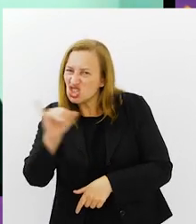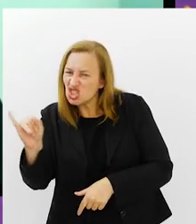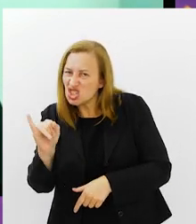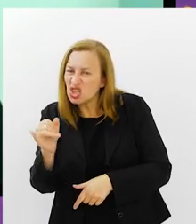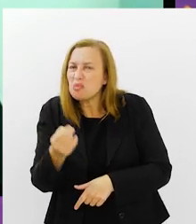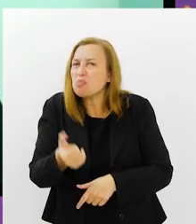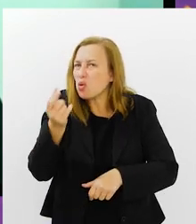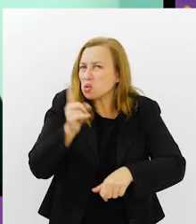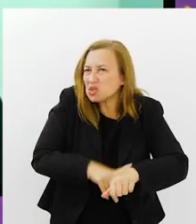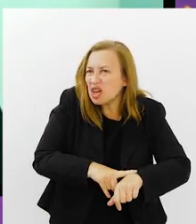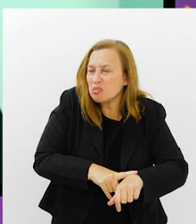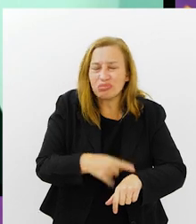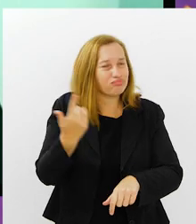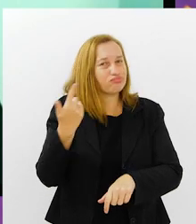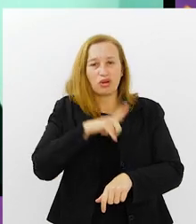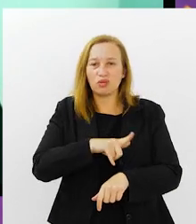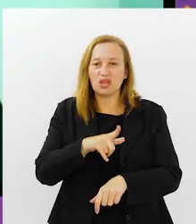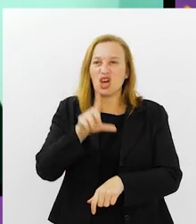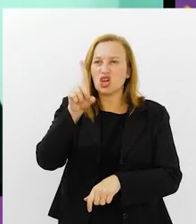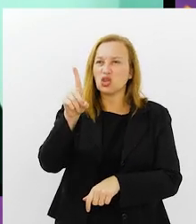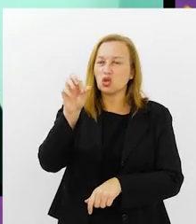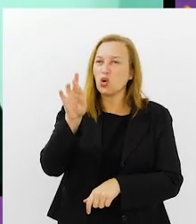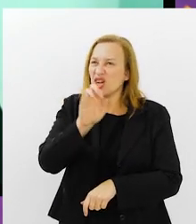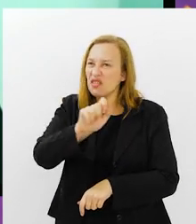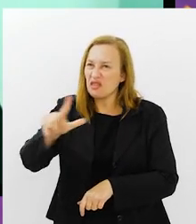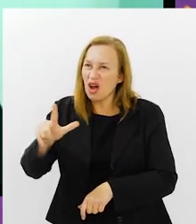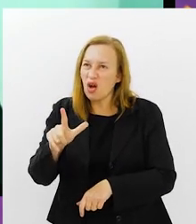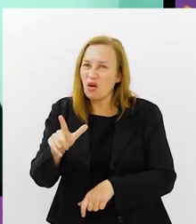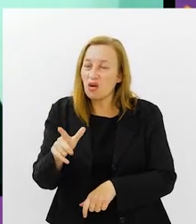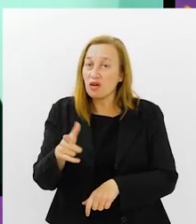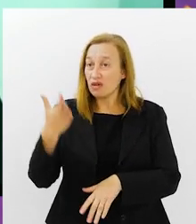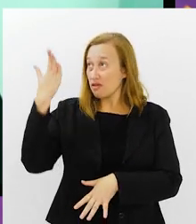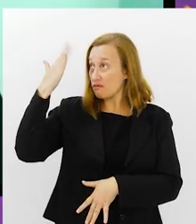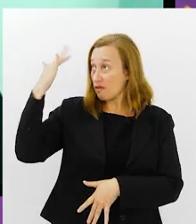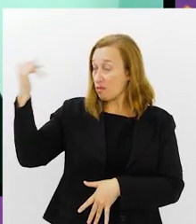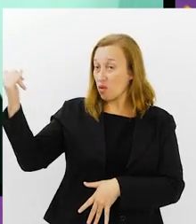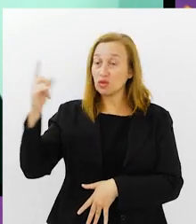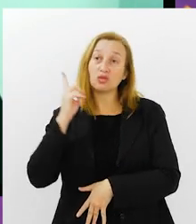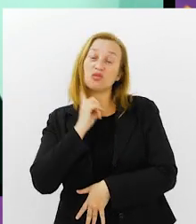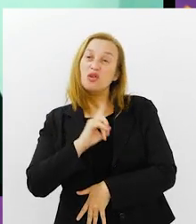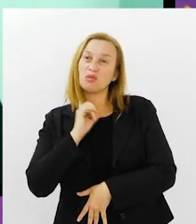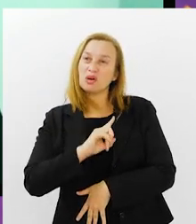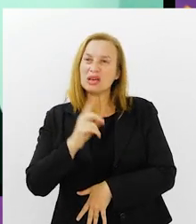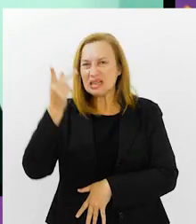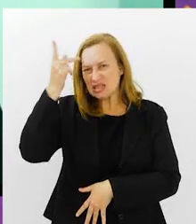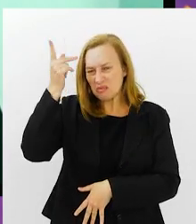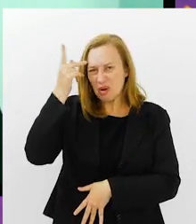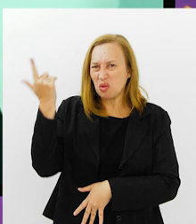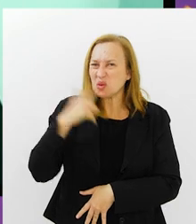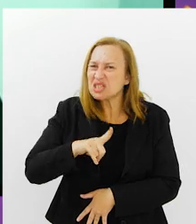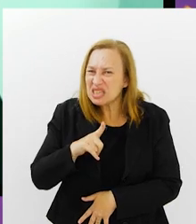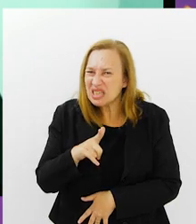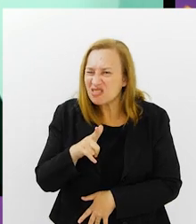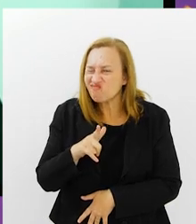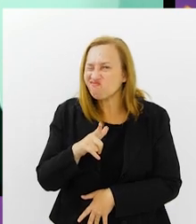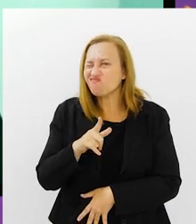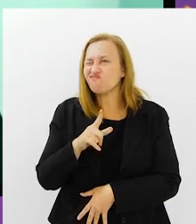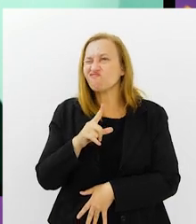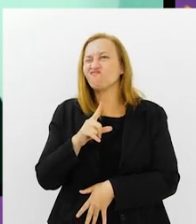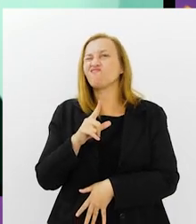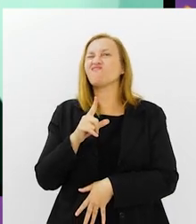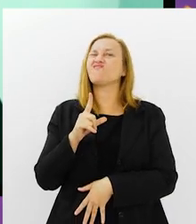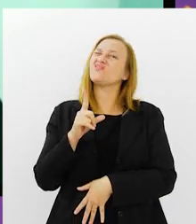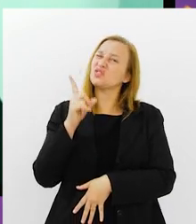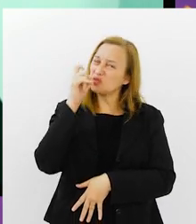Não conseguiu. Será que o Dorival, que fez muito sucesso no Flamengo e no São Paulo, vai conseguir? Acho pouco